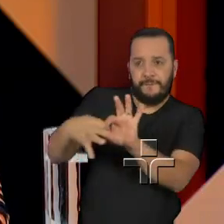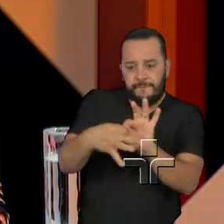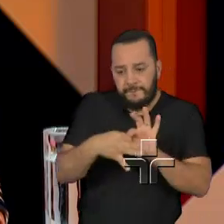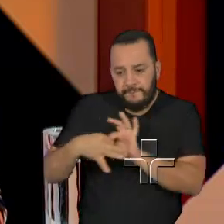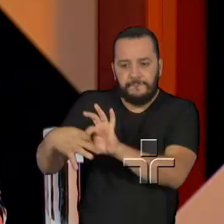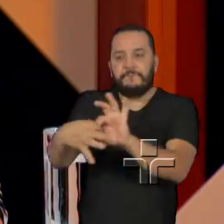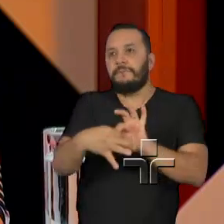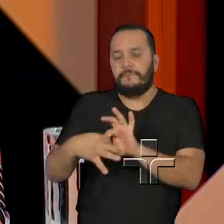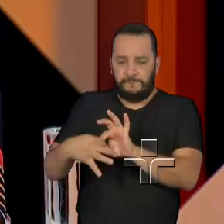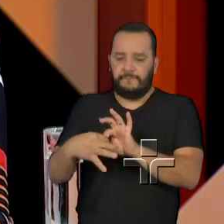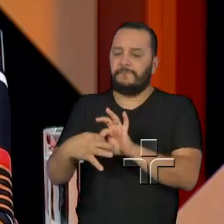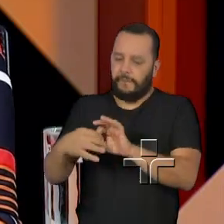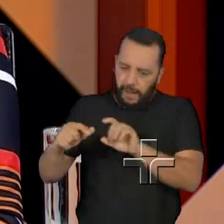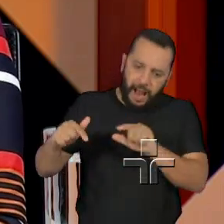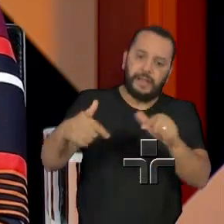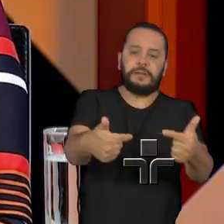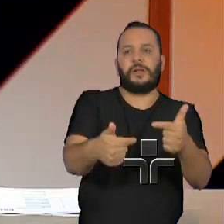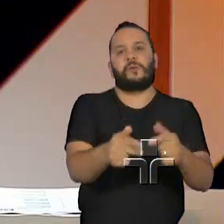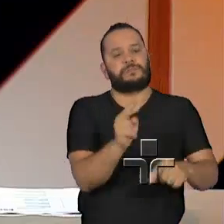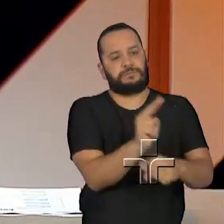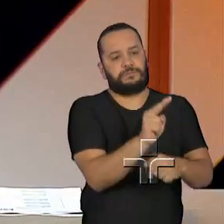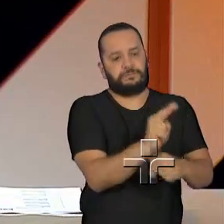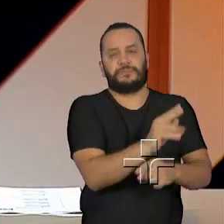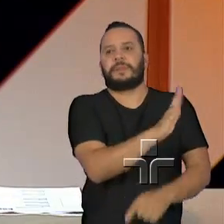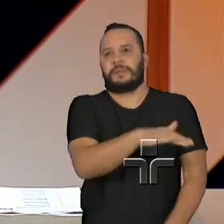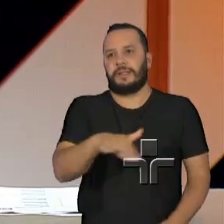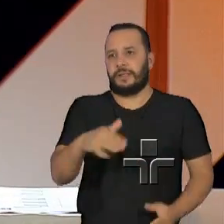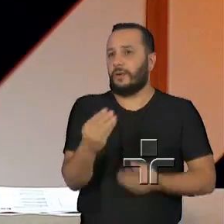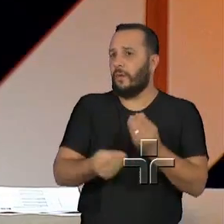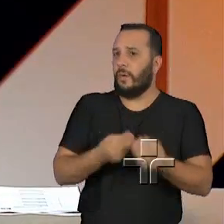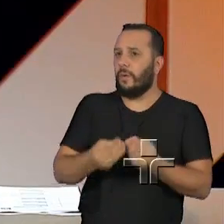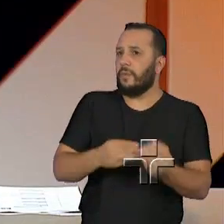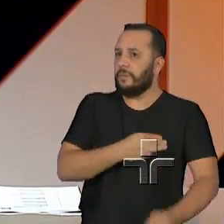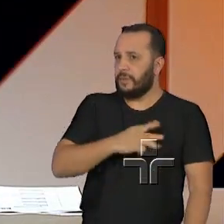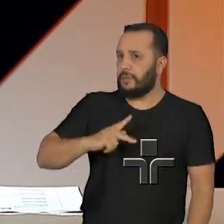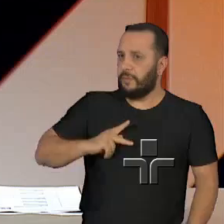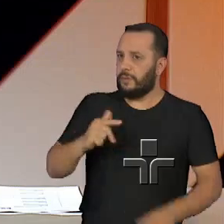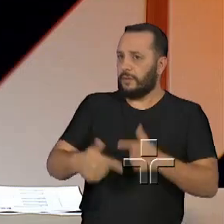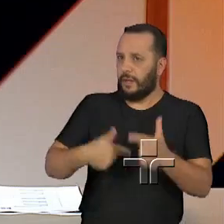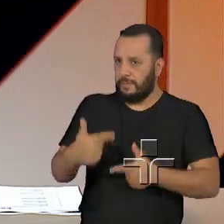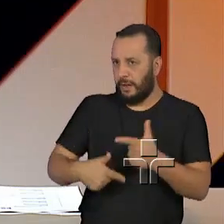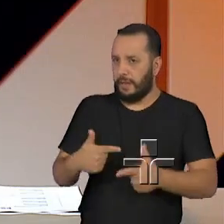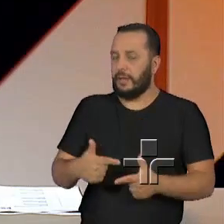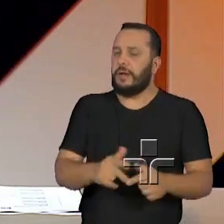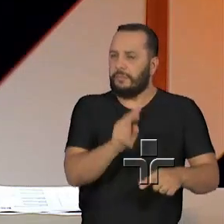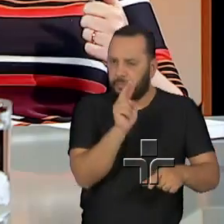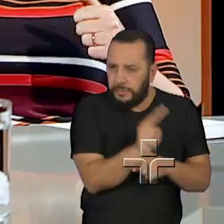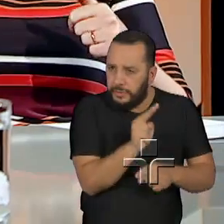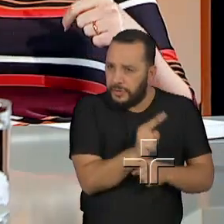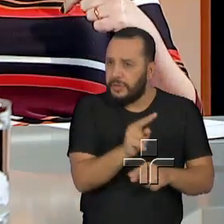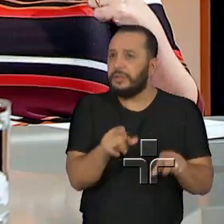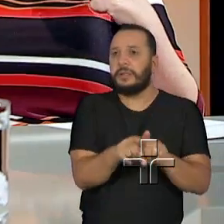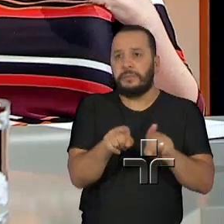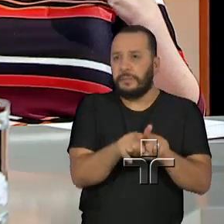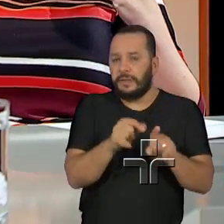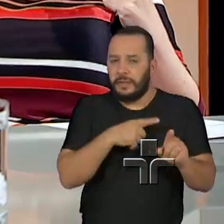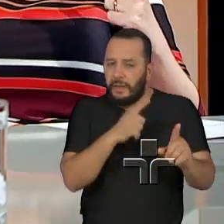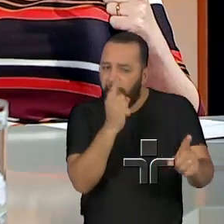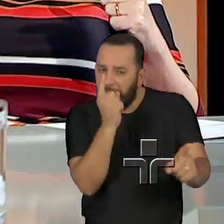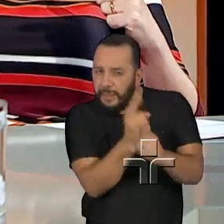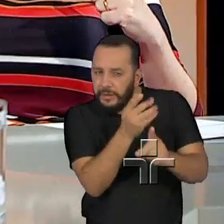resultado e a efetividade necessária. Como é o Ministério Público atua? Na área protetiva, identificando uma